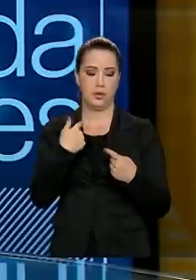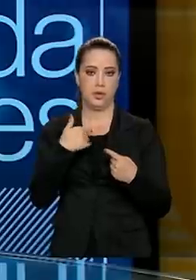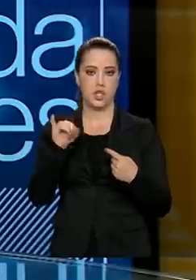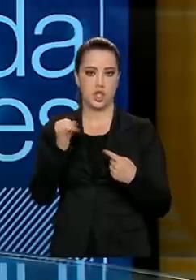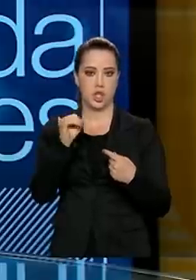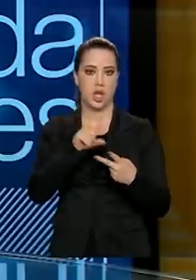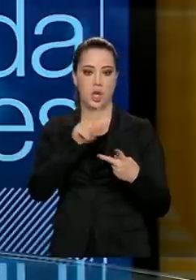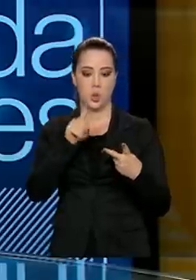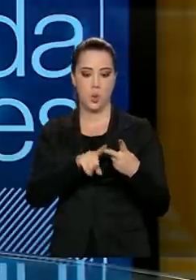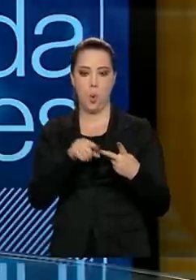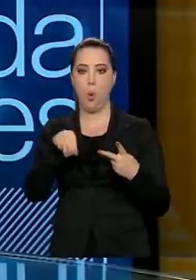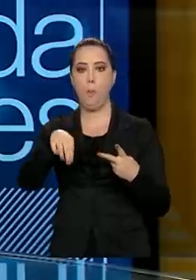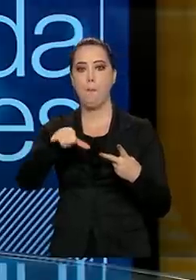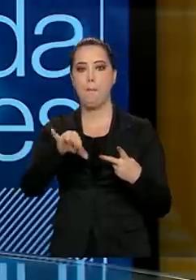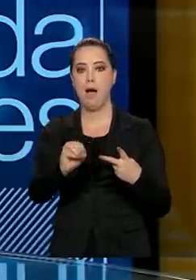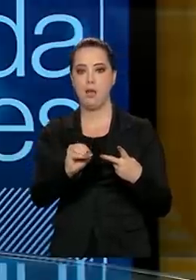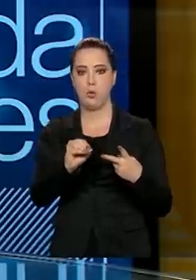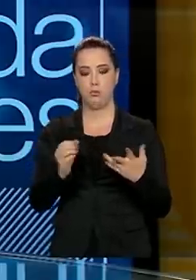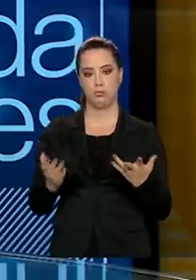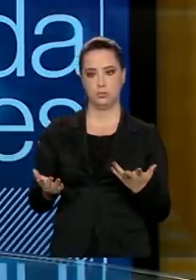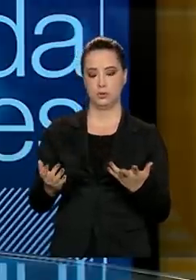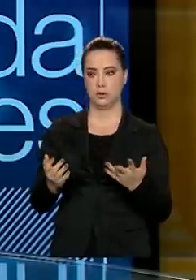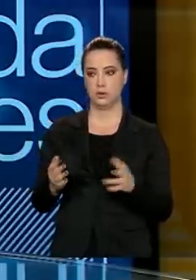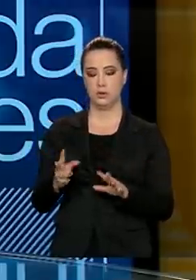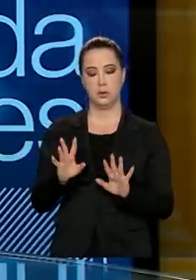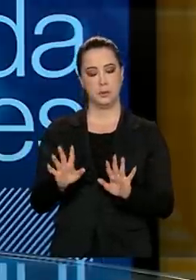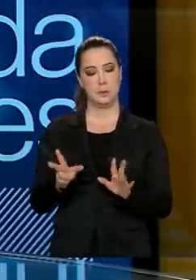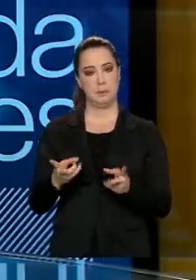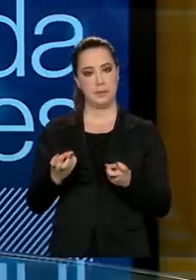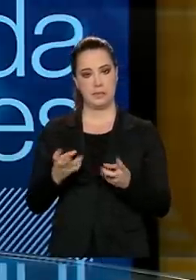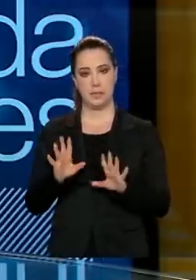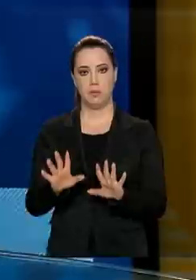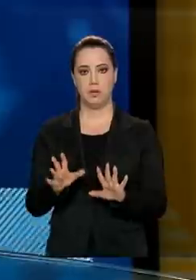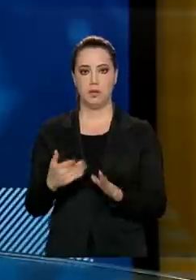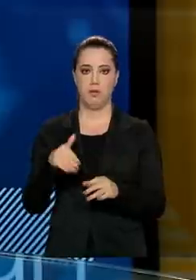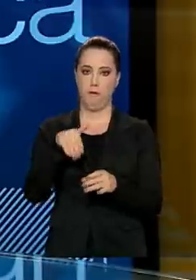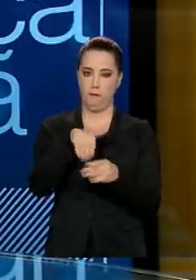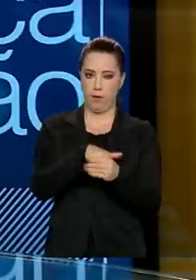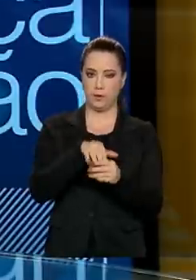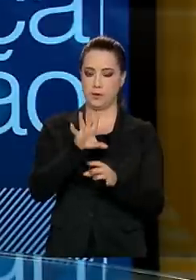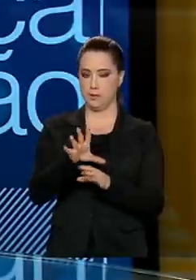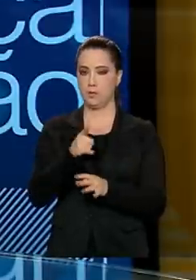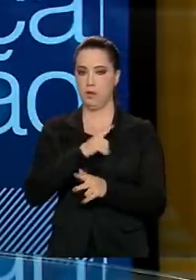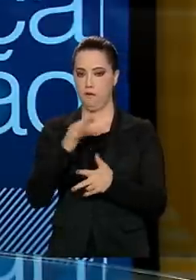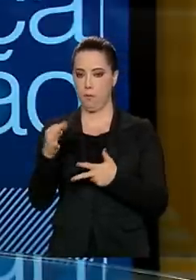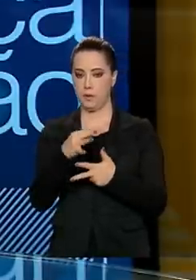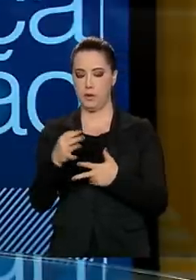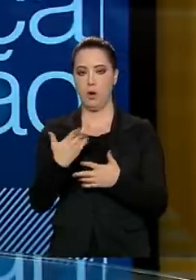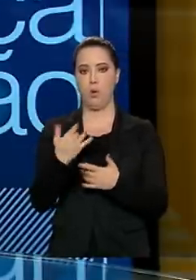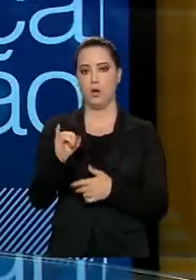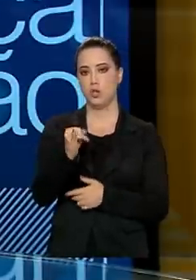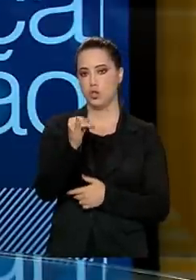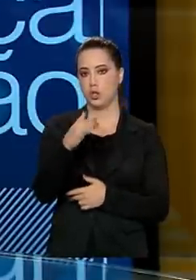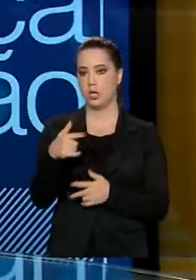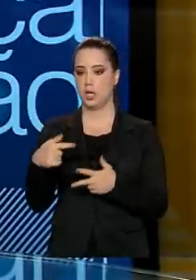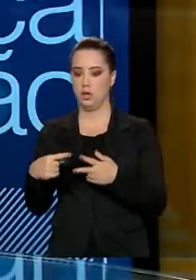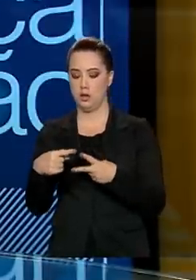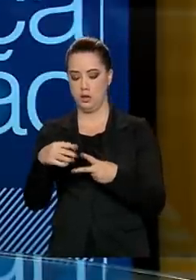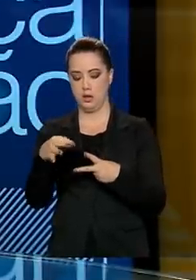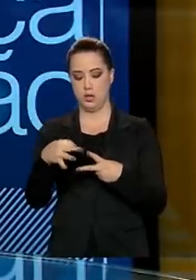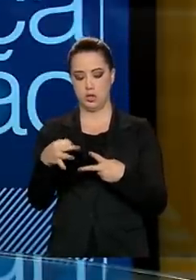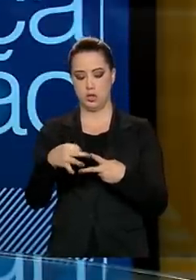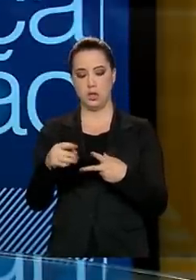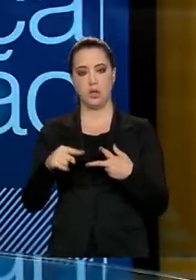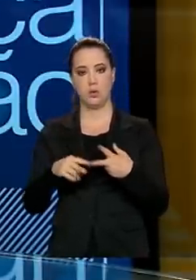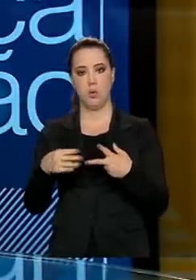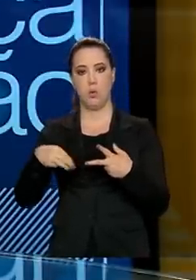Note, a maioria dos estudantes, os seus votos ficaram entre janeiro e maio. E maio. Isso ficou